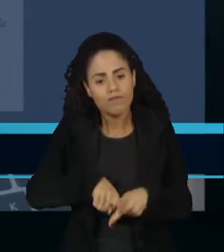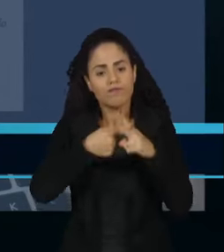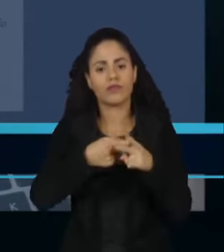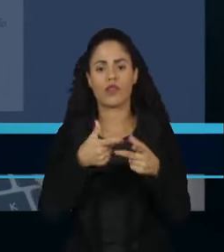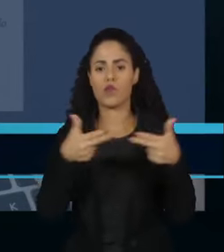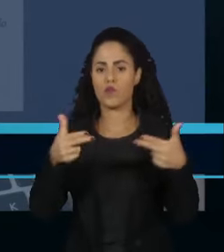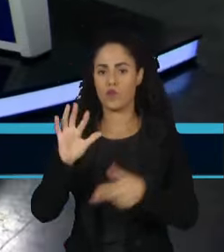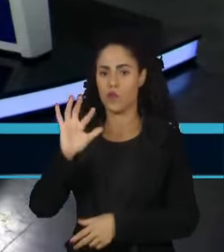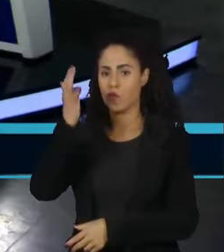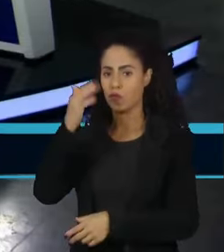integrais.